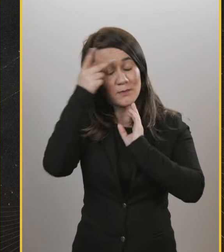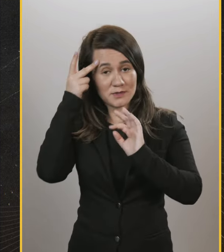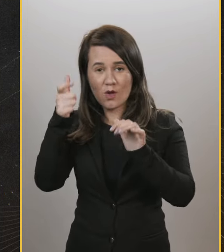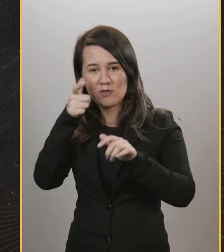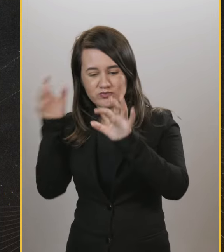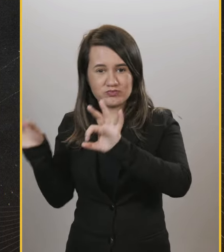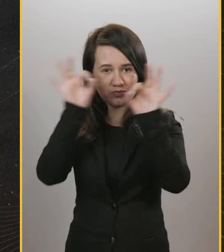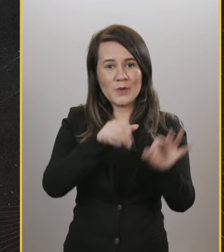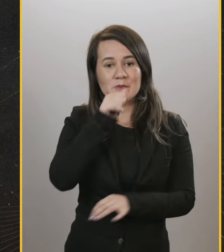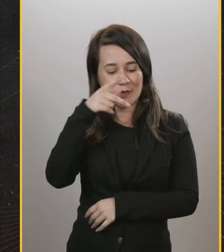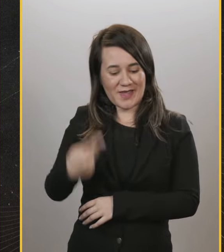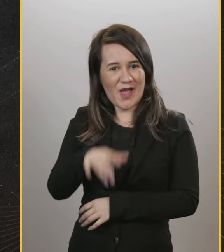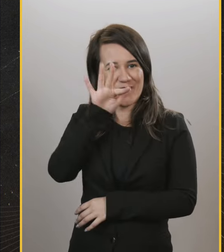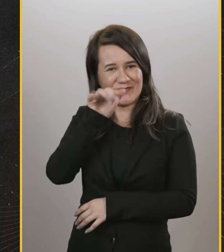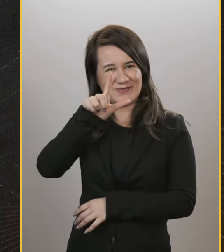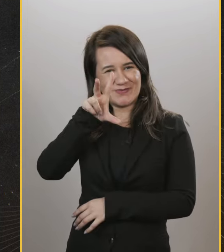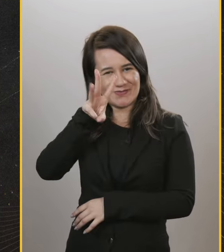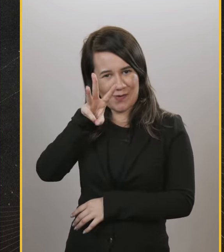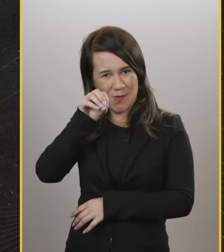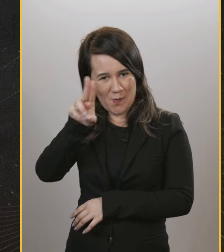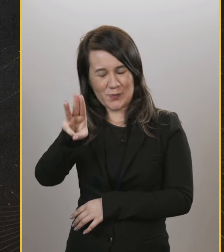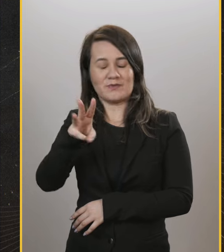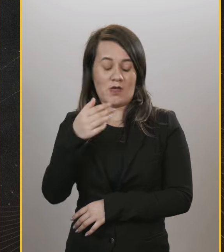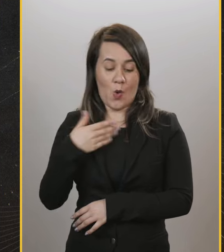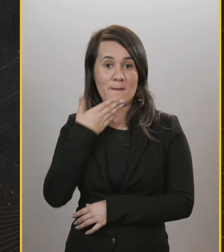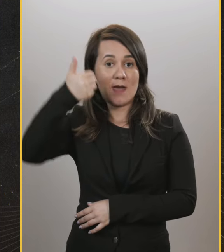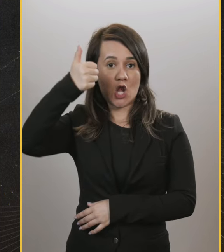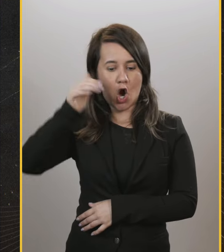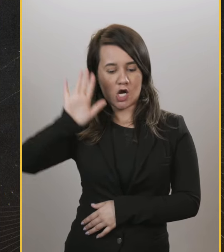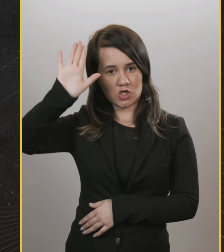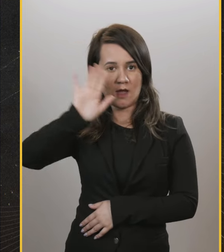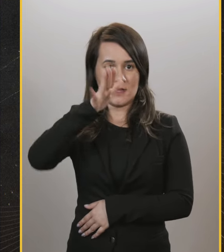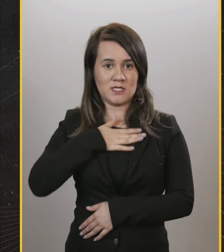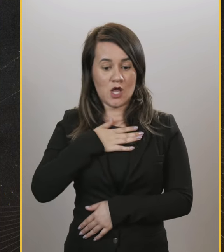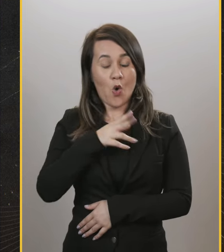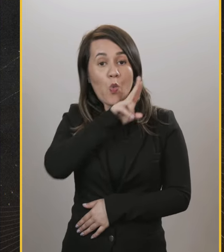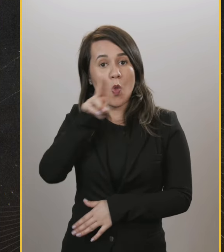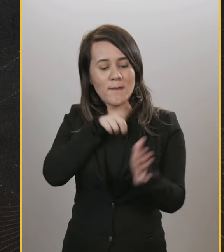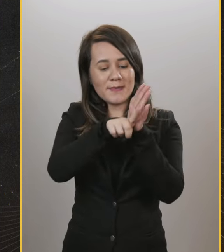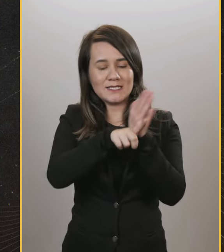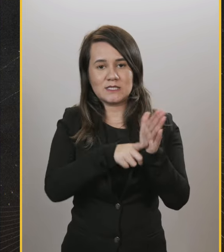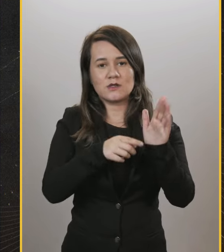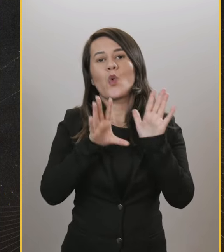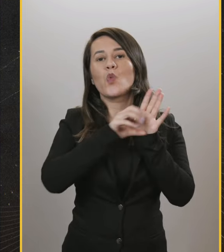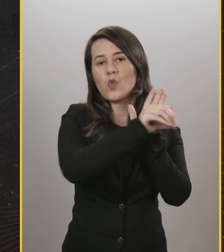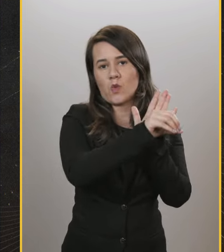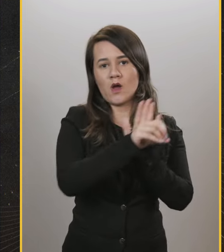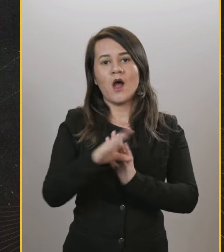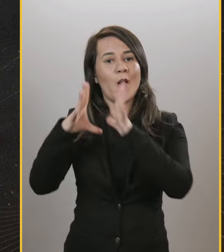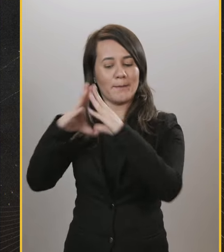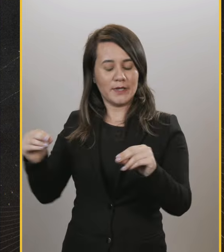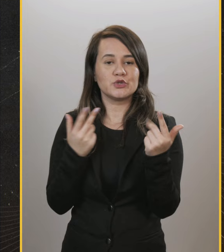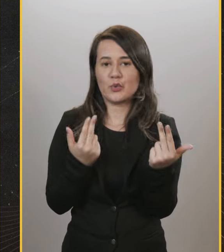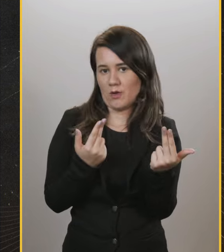Quem está vendo o debate, e a gente viu isso no do Flow, eu sou considerada a melhor candidata. No debate do Flow, eu fui o nome mais pesquisado no Google,